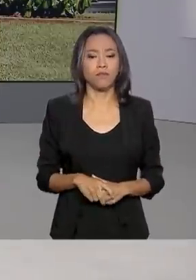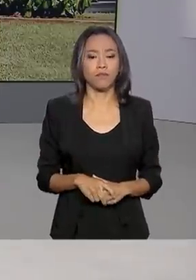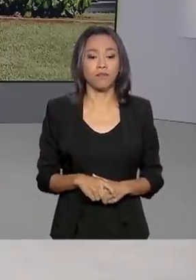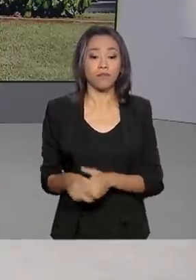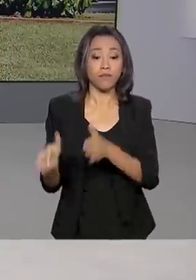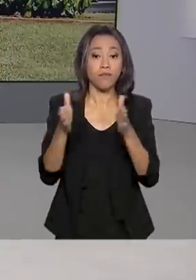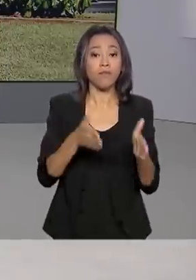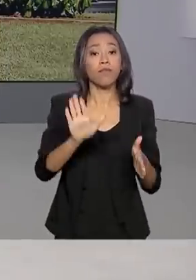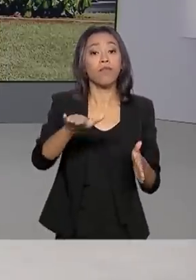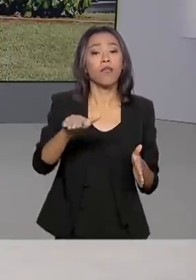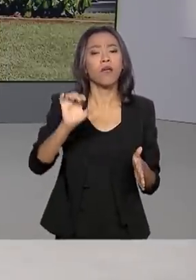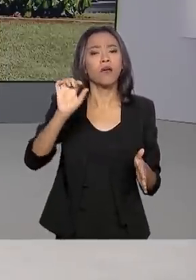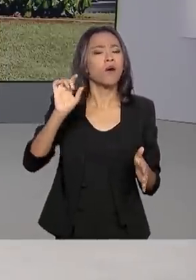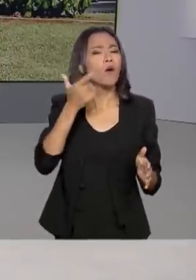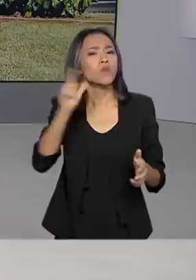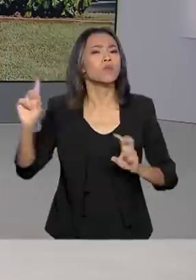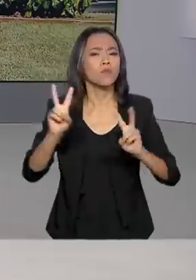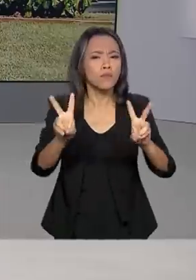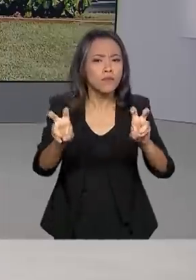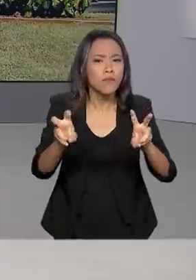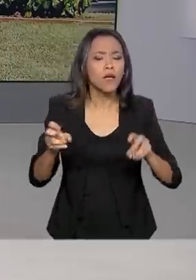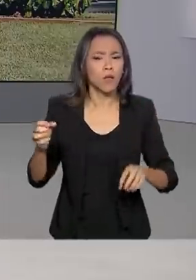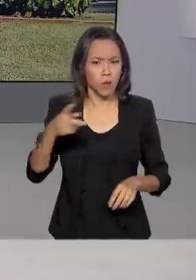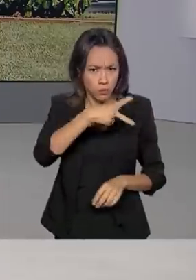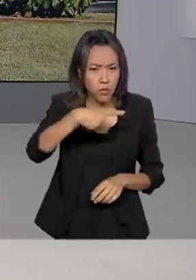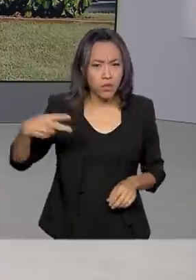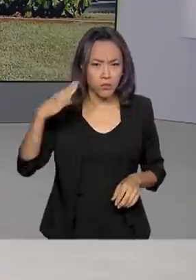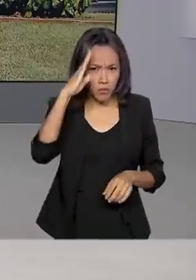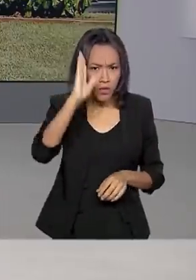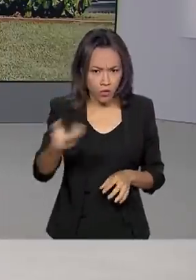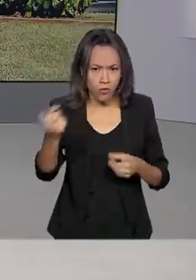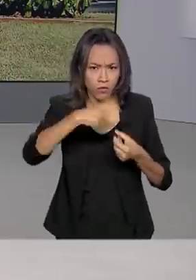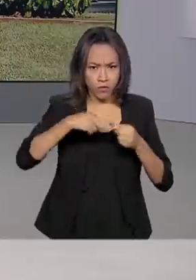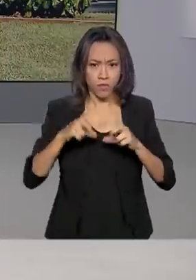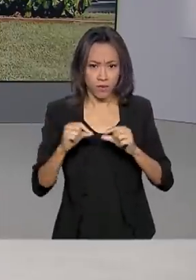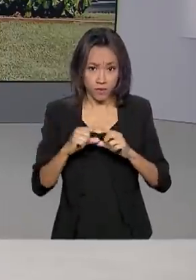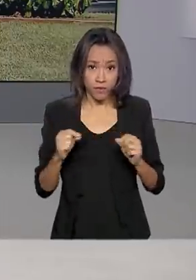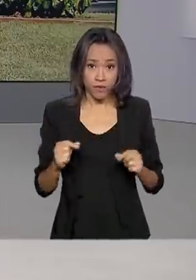Agora, Luana, mudando um pouquinho de assunto, o presidente Bolsonaro já está de volta à Brasília?